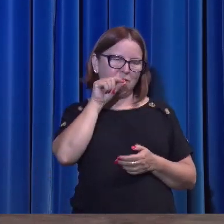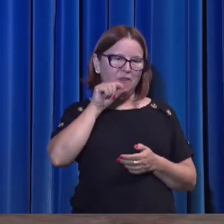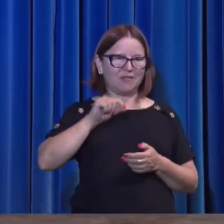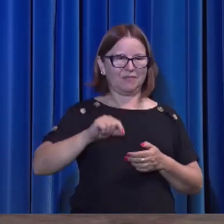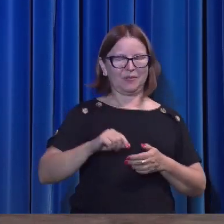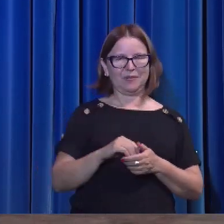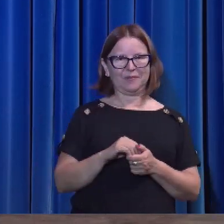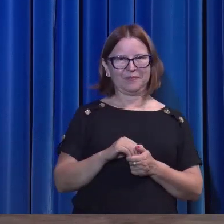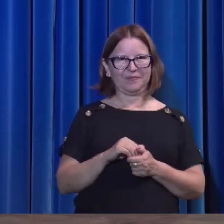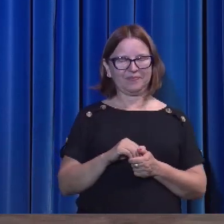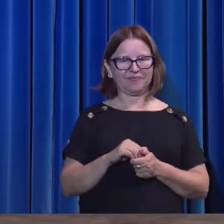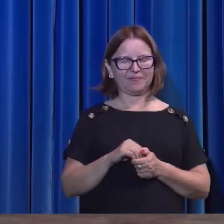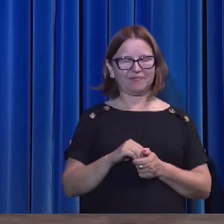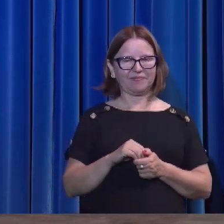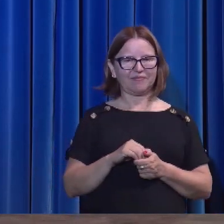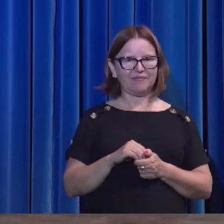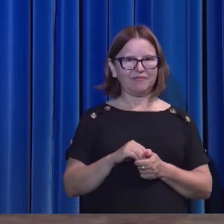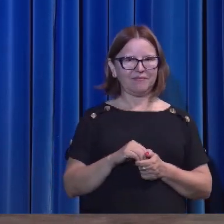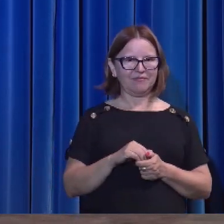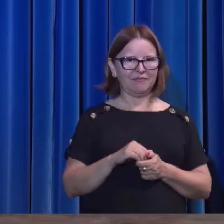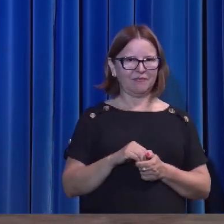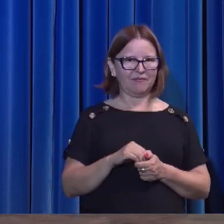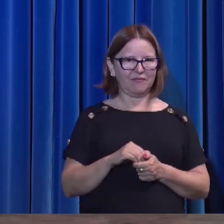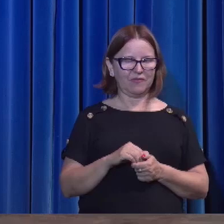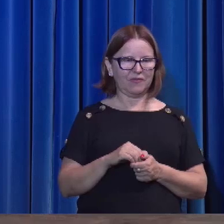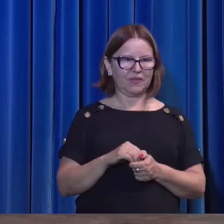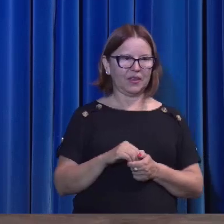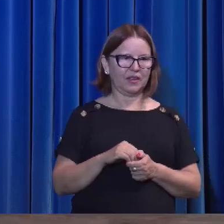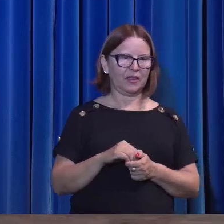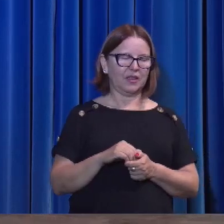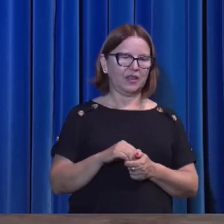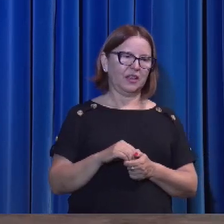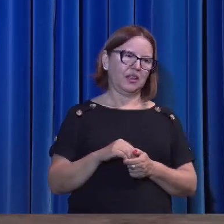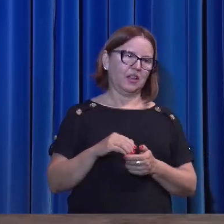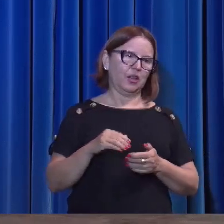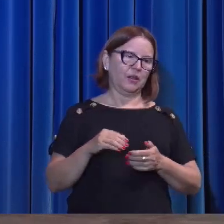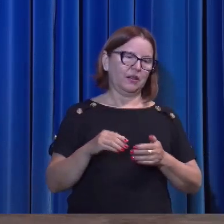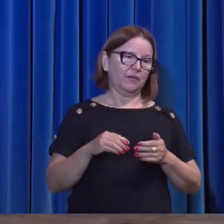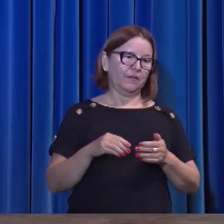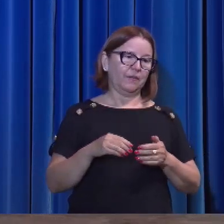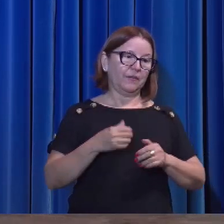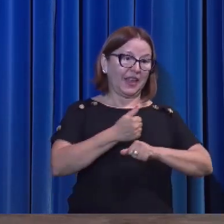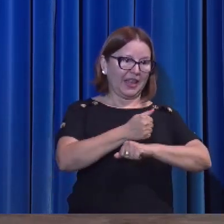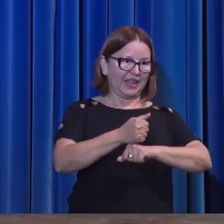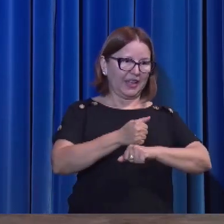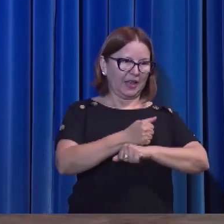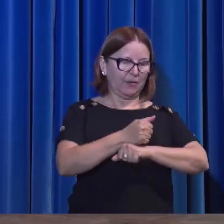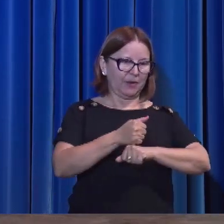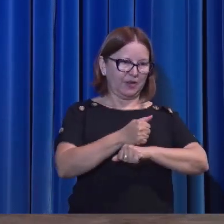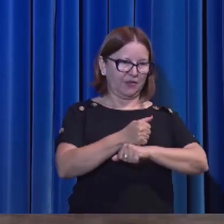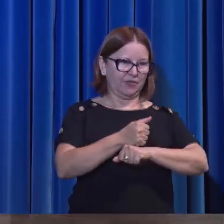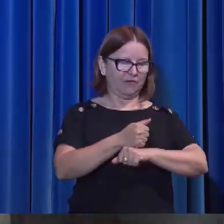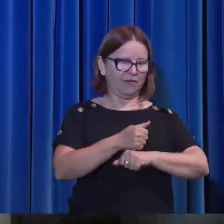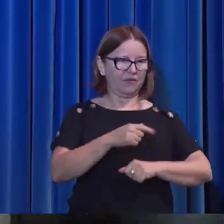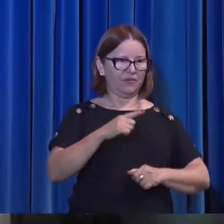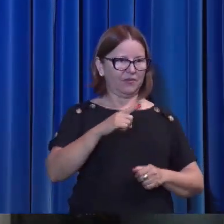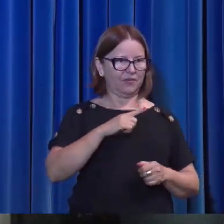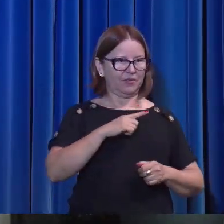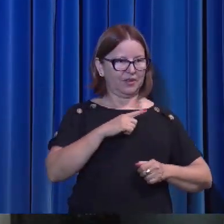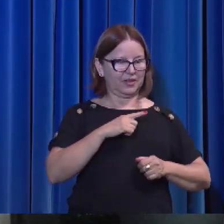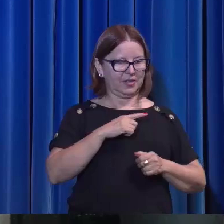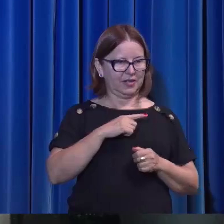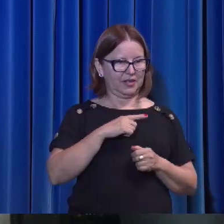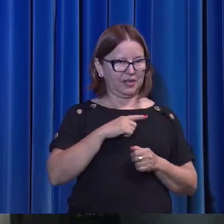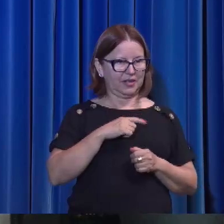Nós não temos aí, no dilúvio, muita coisa. Em Abraão, há um escolhido. Aí ele